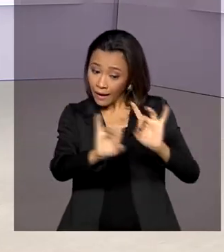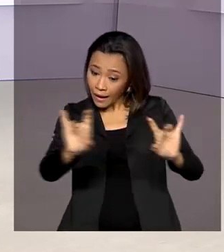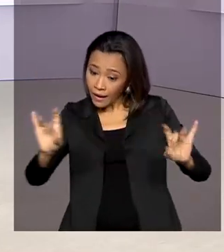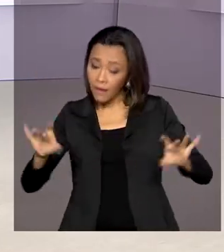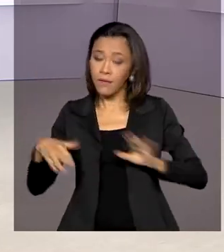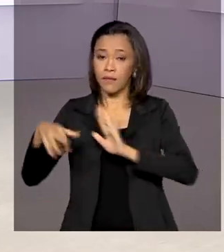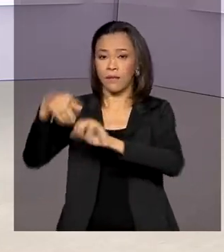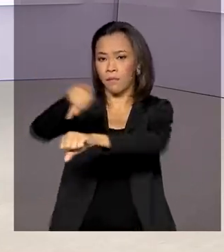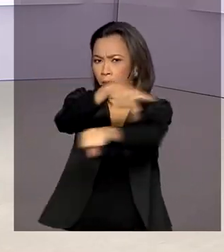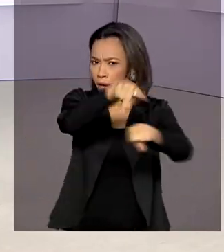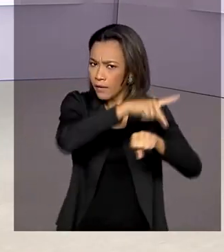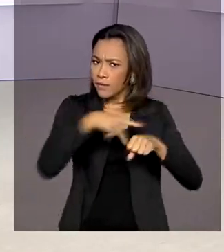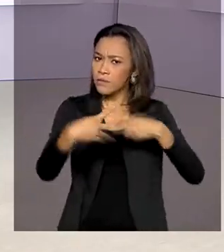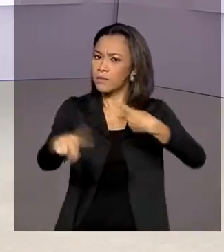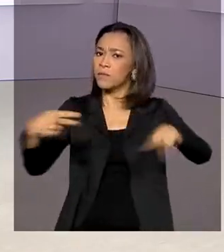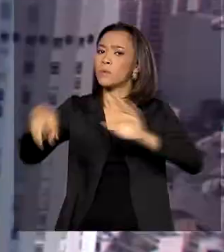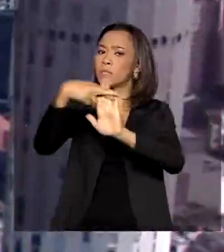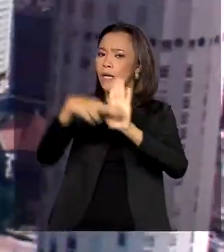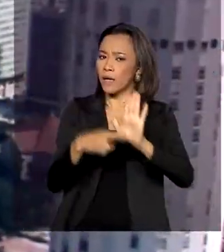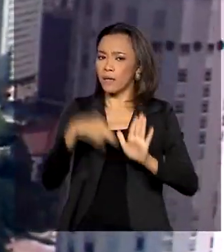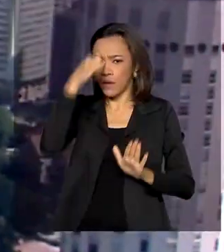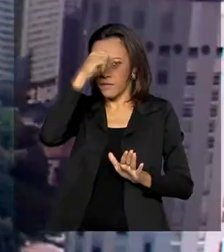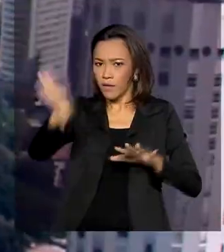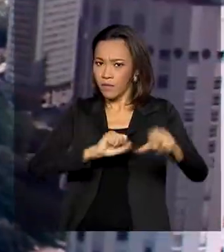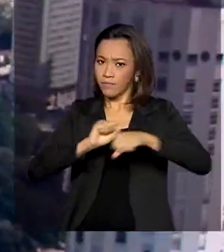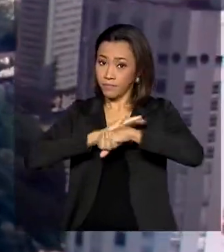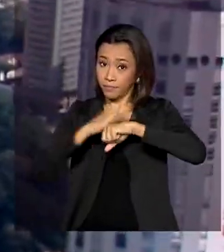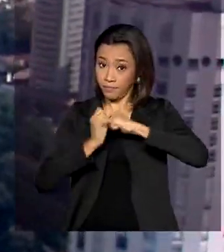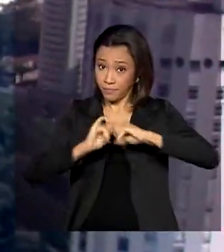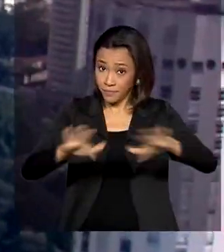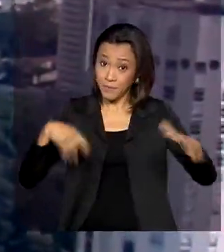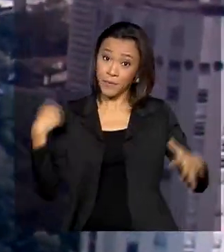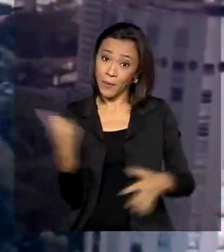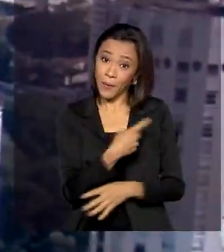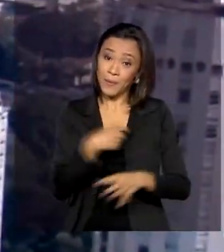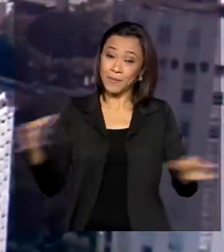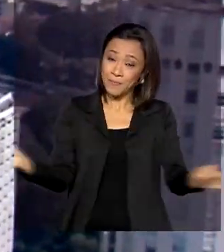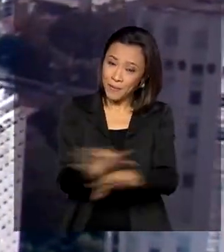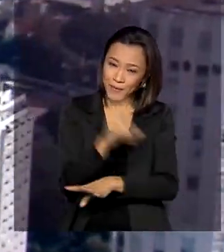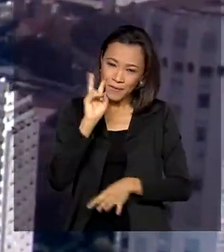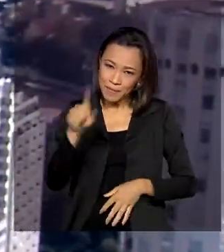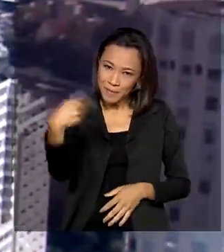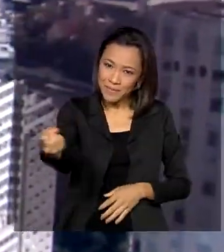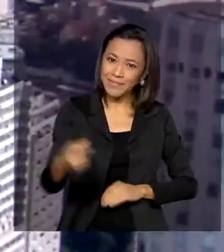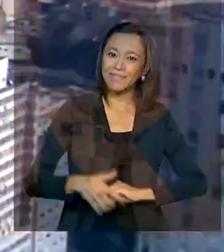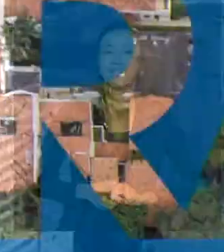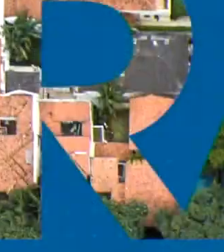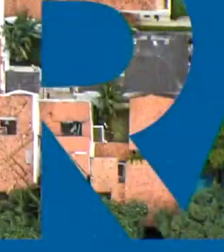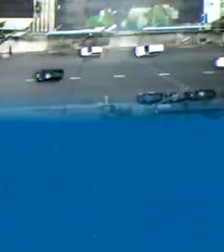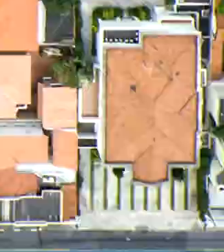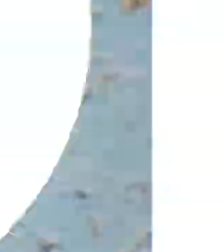propagação da Covid-19. A gente fica por aqui. Nos vemos na próxima edição. Até lá!